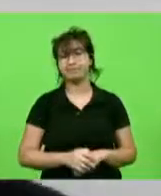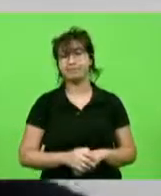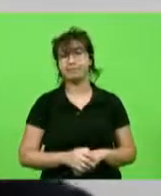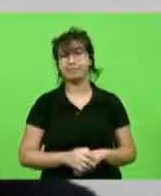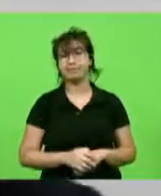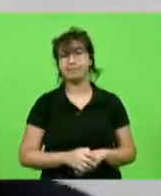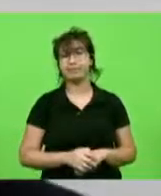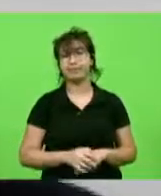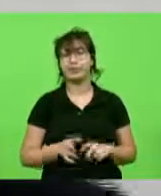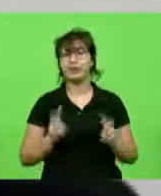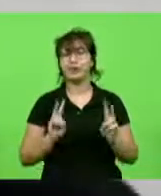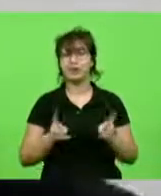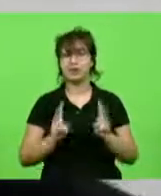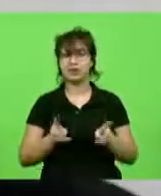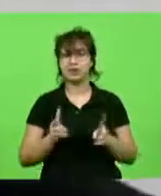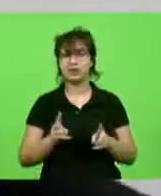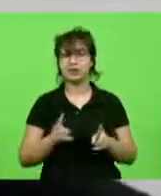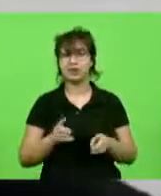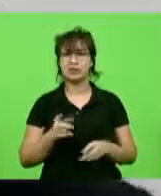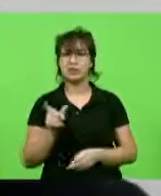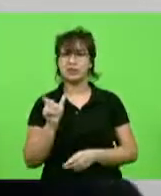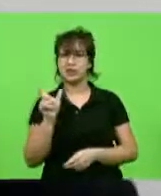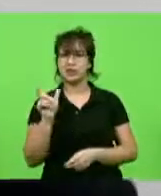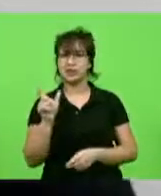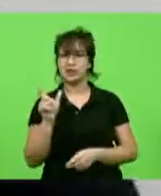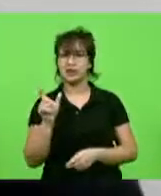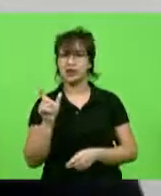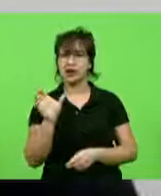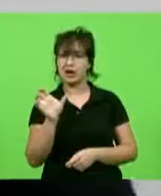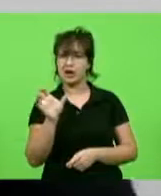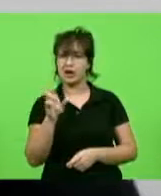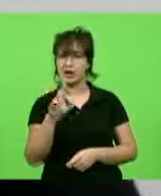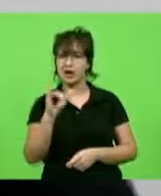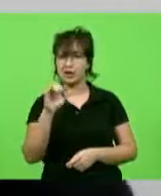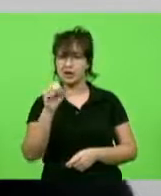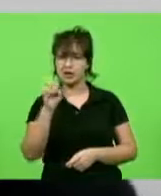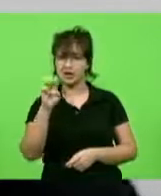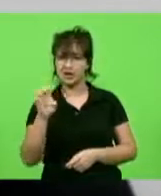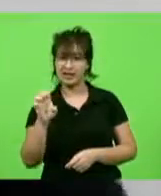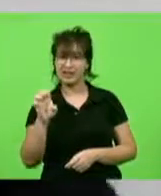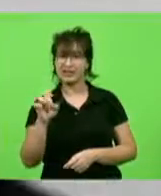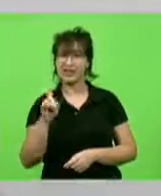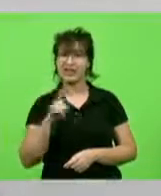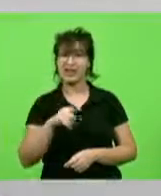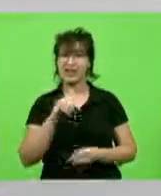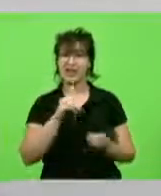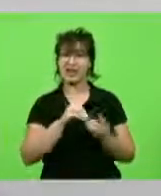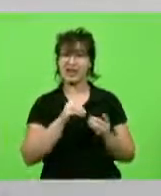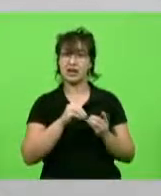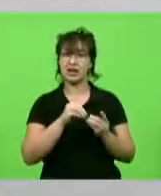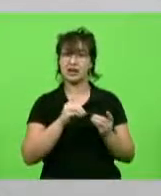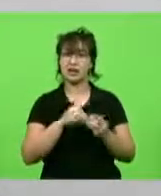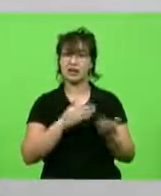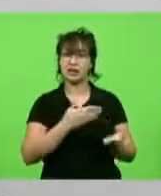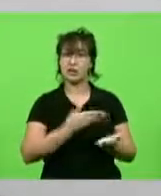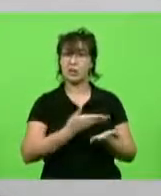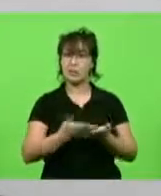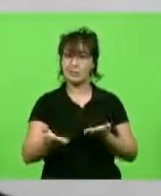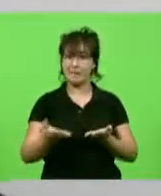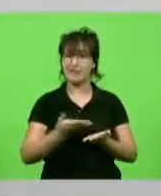sempre que se ativa o chamado modo crise significa que o atendimento passa a perder qualidade,